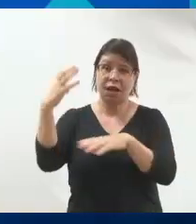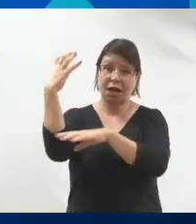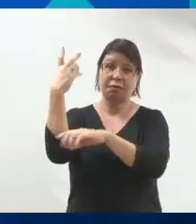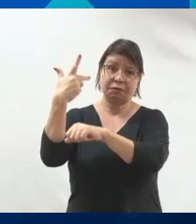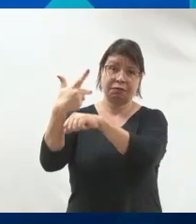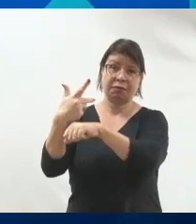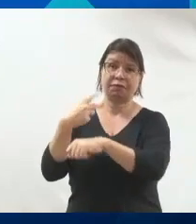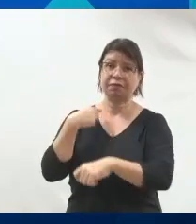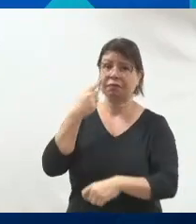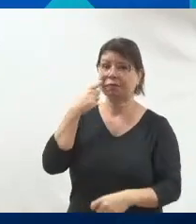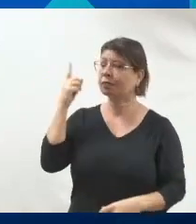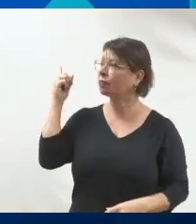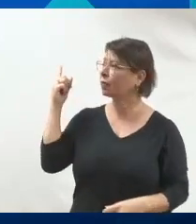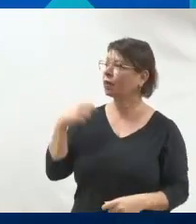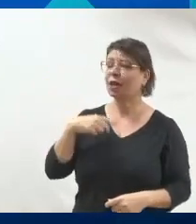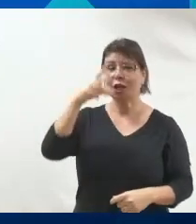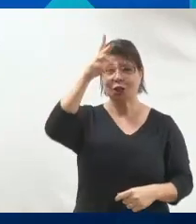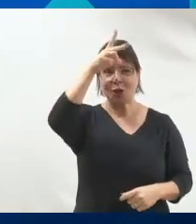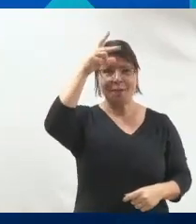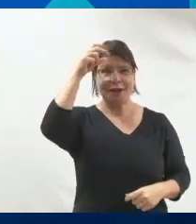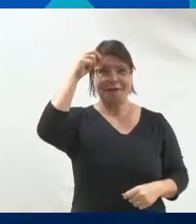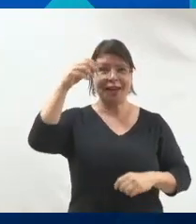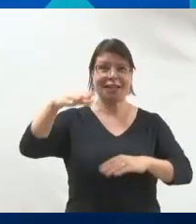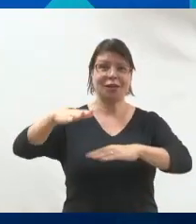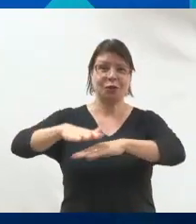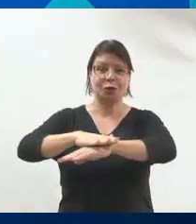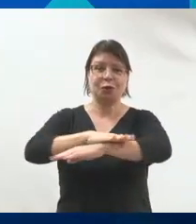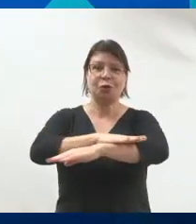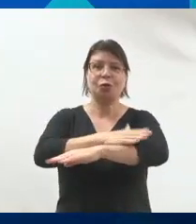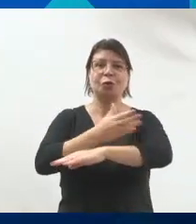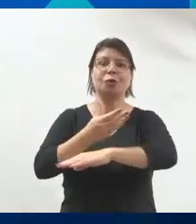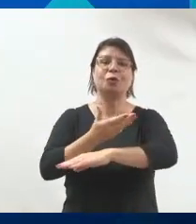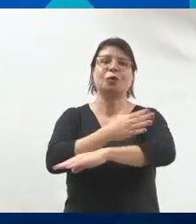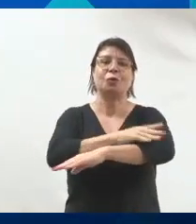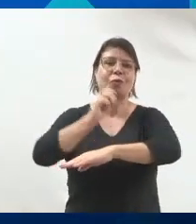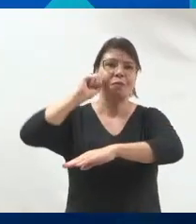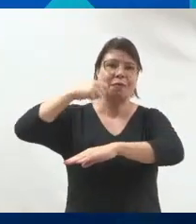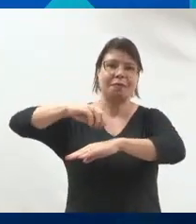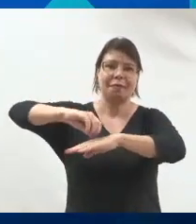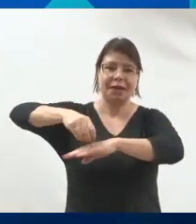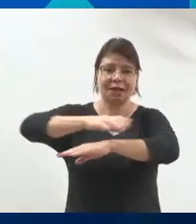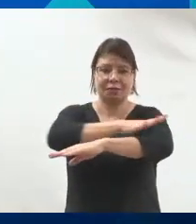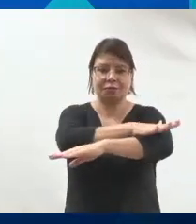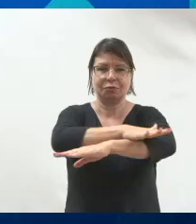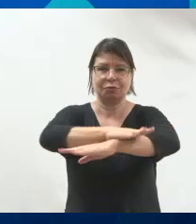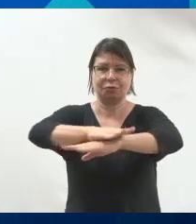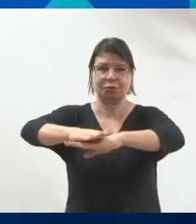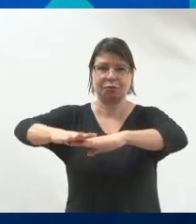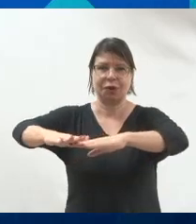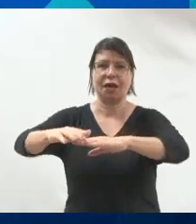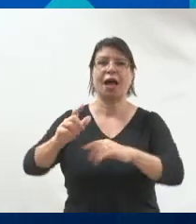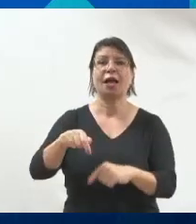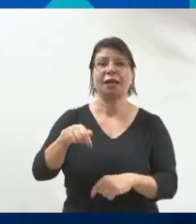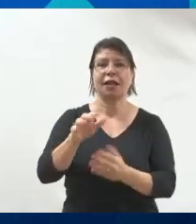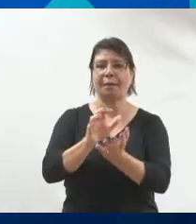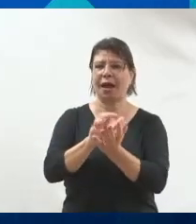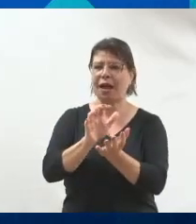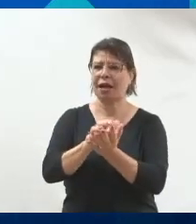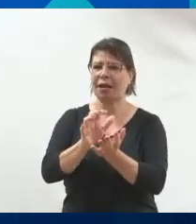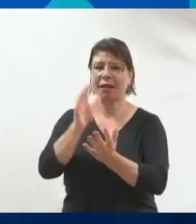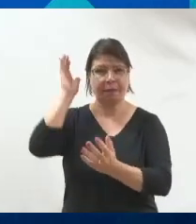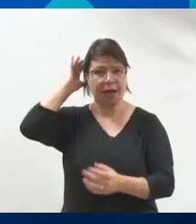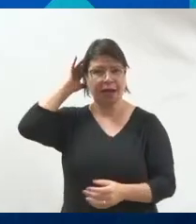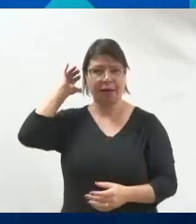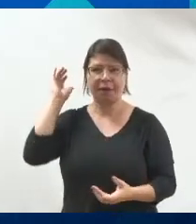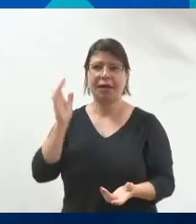conhecida aqui como a prefeita do asfalto. Nós somos a cidade que mais asfaltou na Paraíba. O governador João,